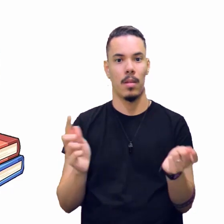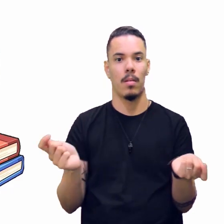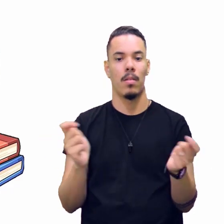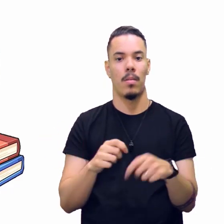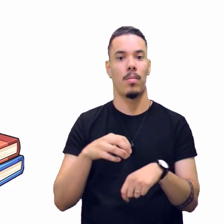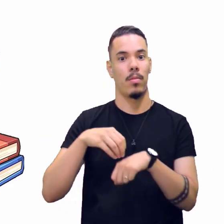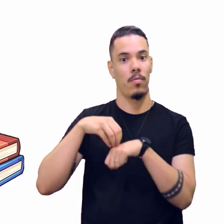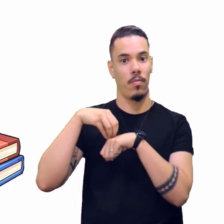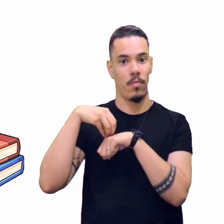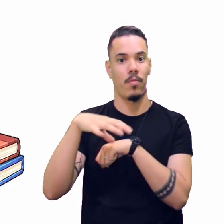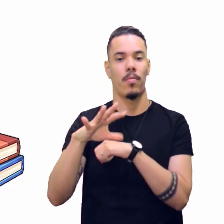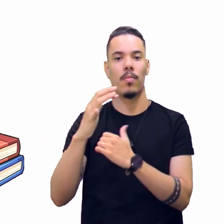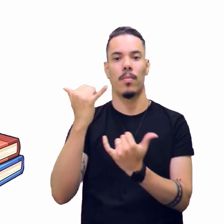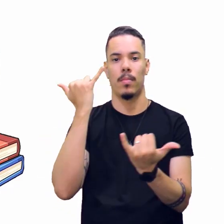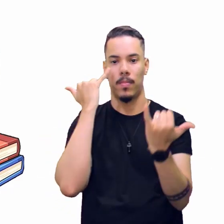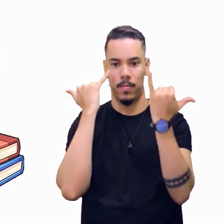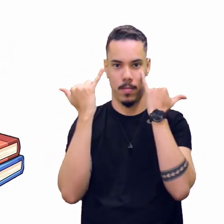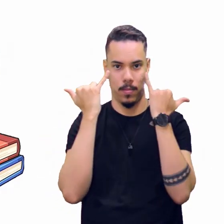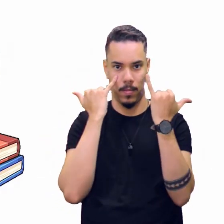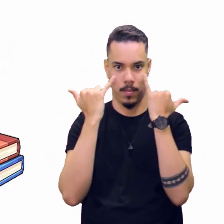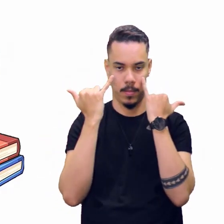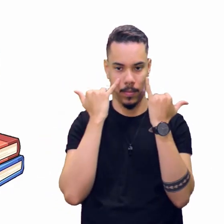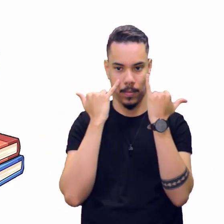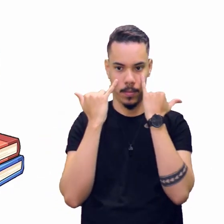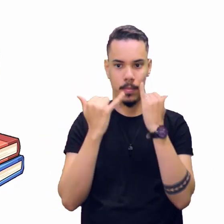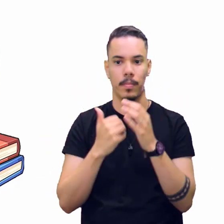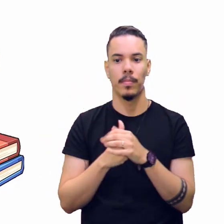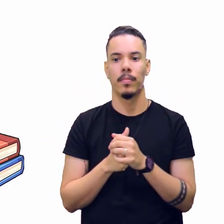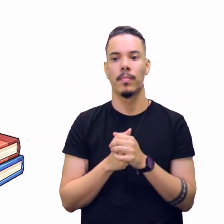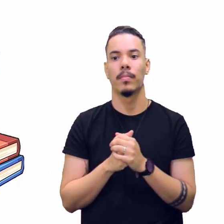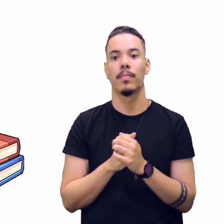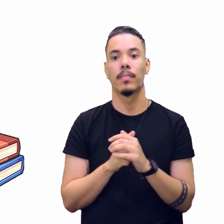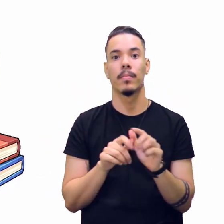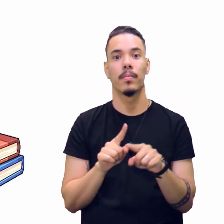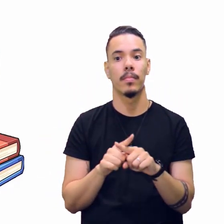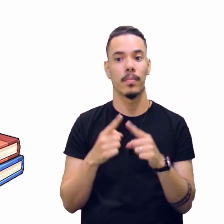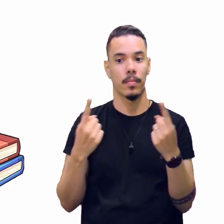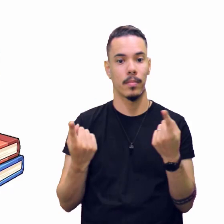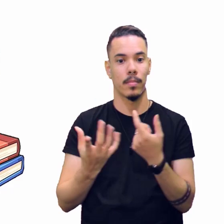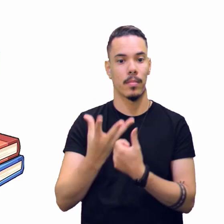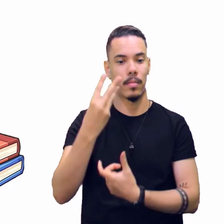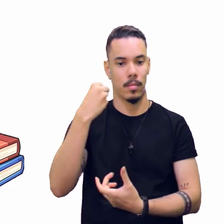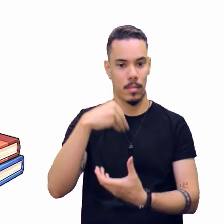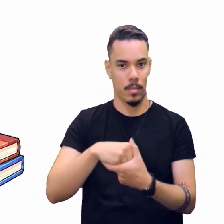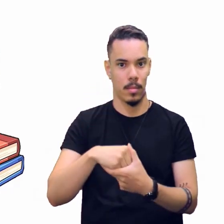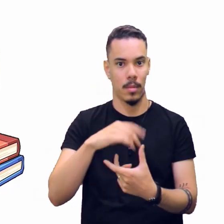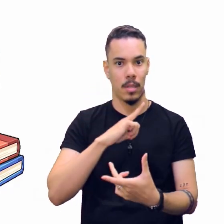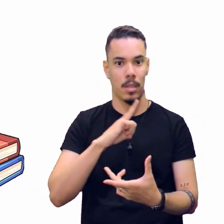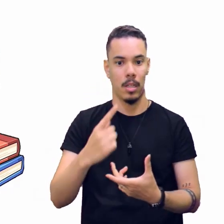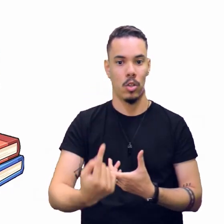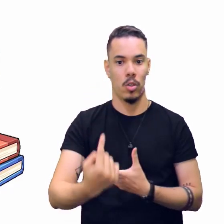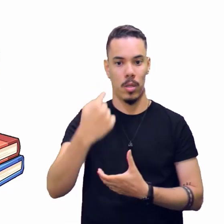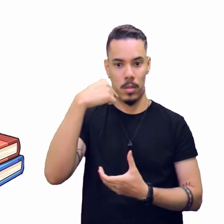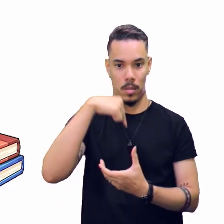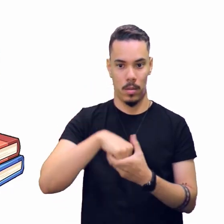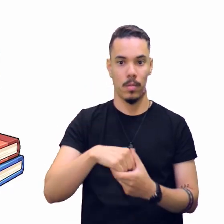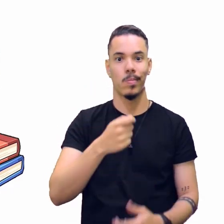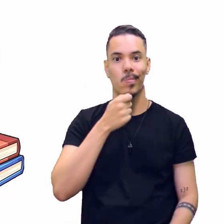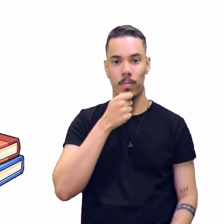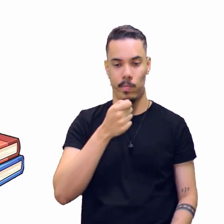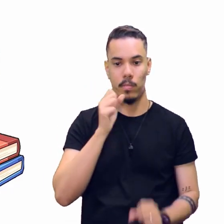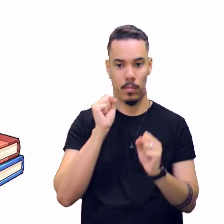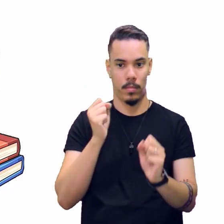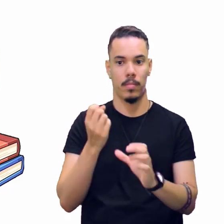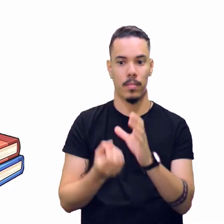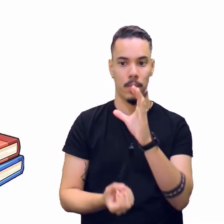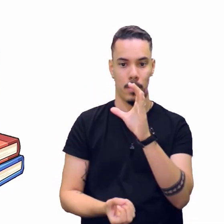caráter informativo. No entanto, nela, a subjetividade do reporto pode aparecer